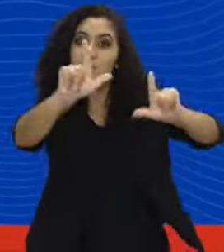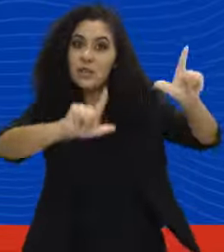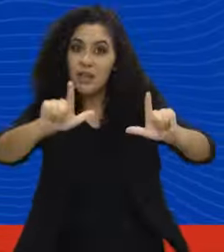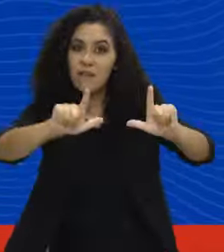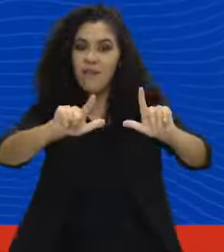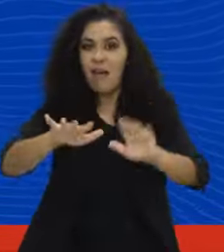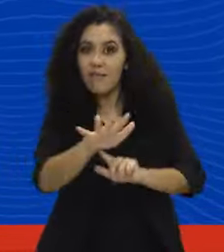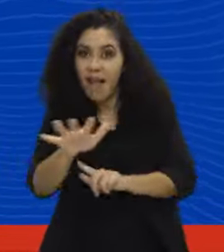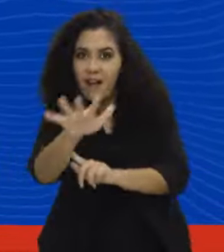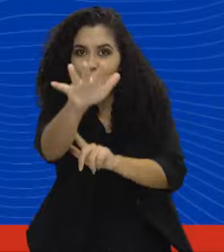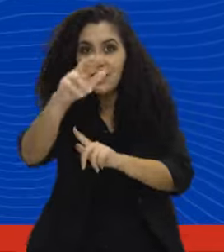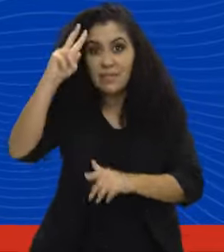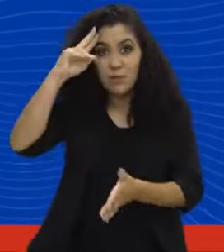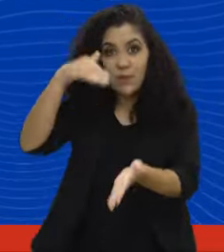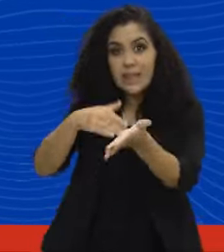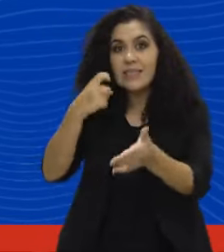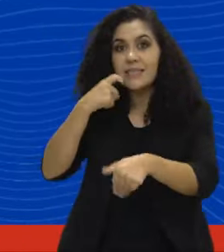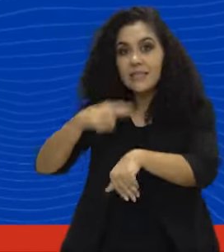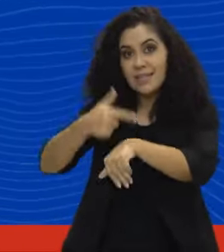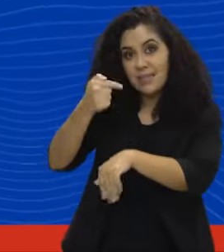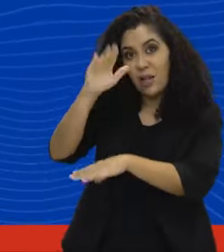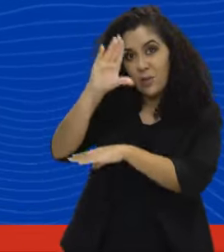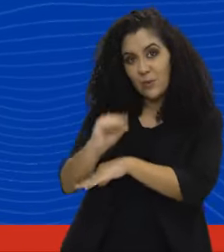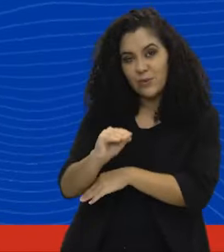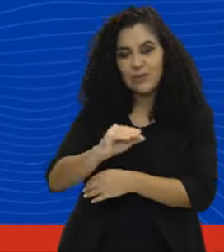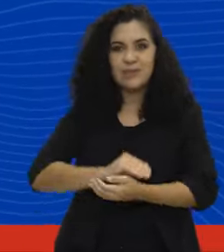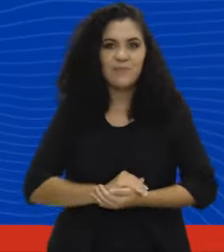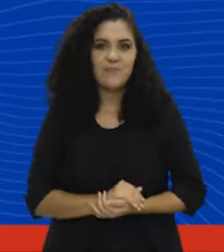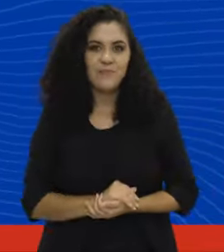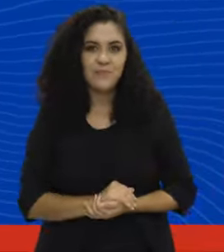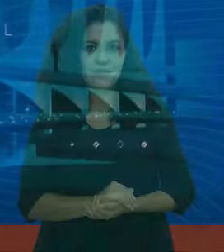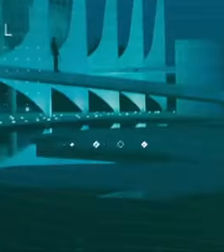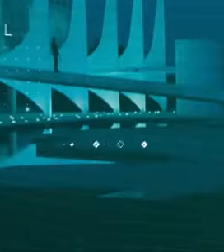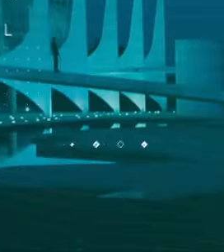Canal da Quebrada. De segunda a sexta, sete da noite.